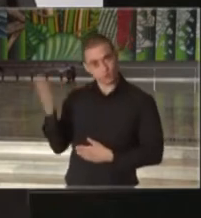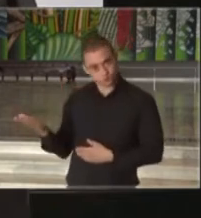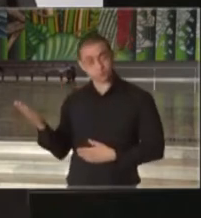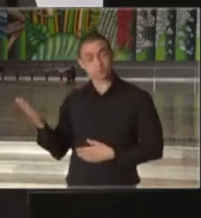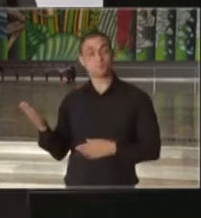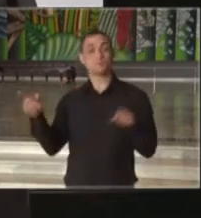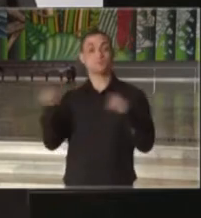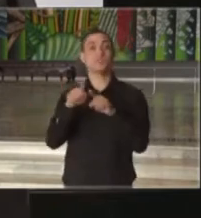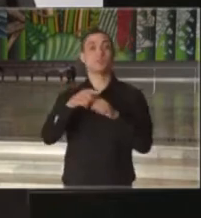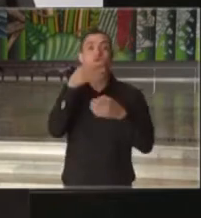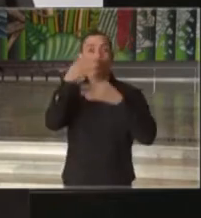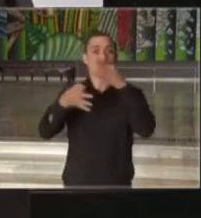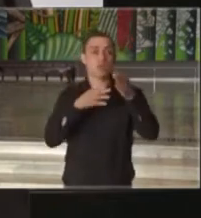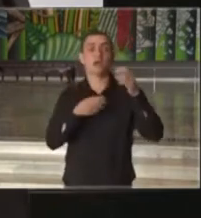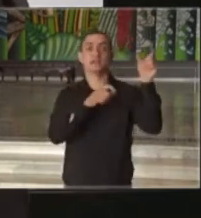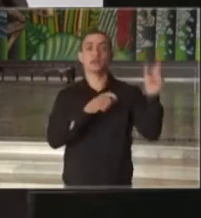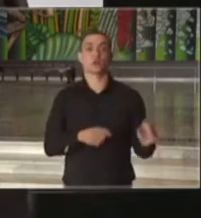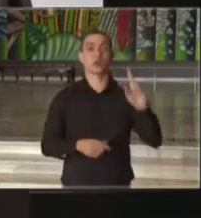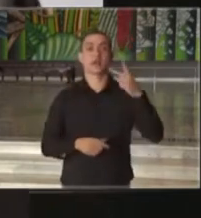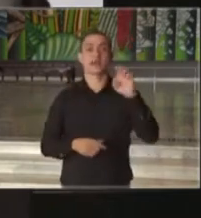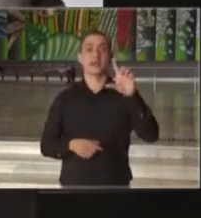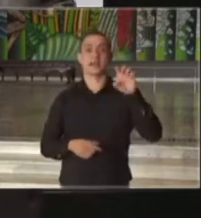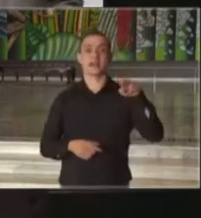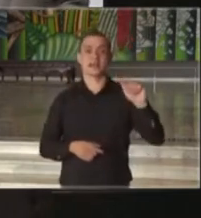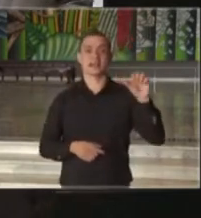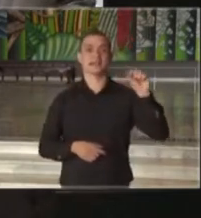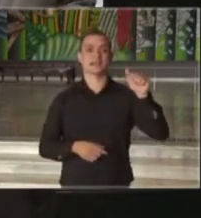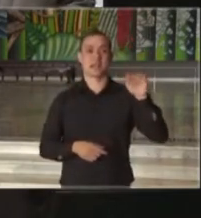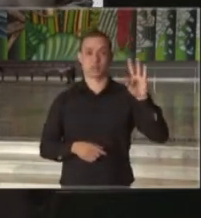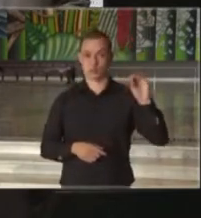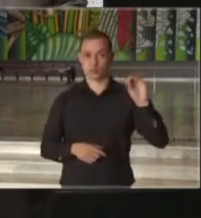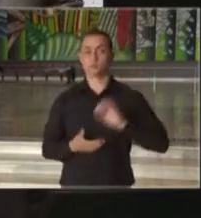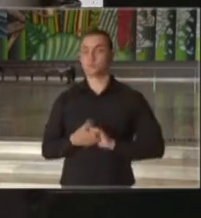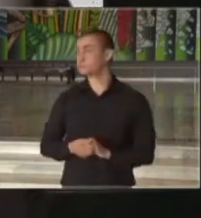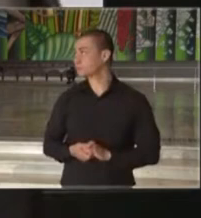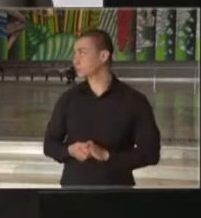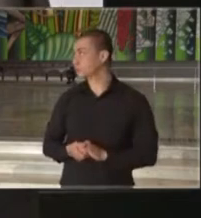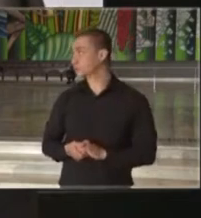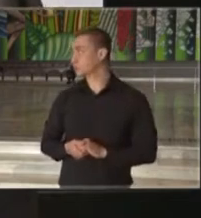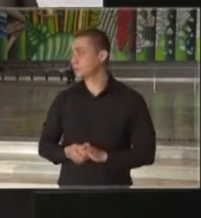e os comentários da doutora Helena Sato. Doutor Guerman.